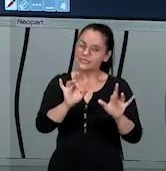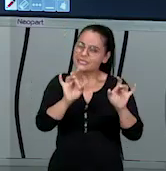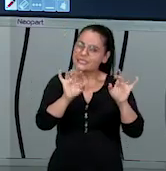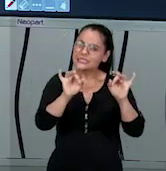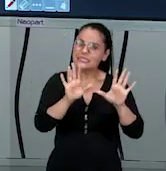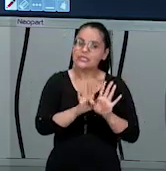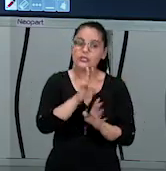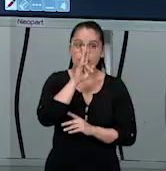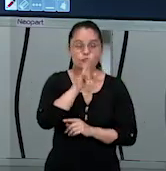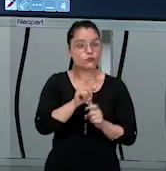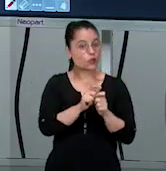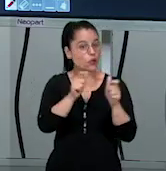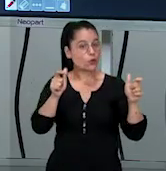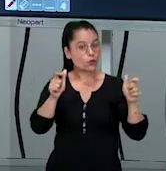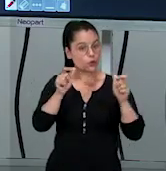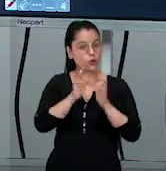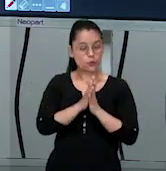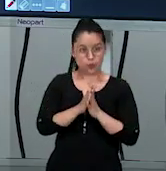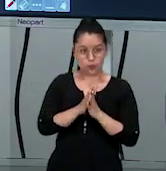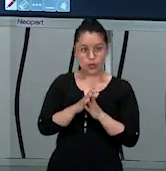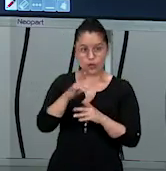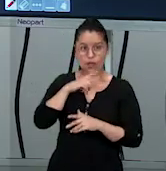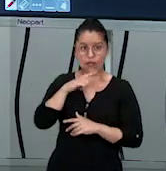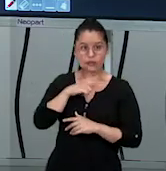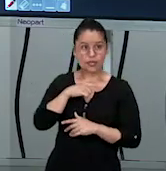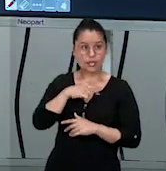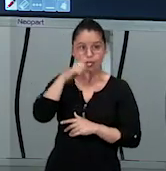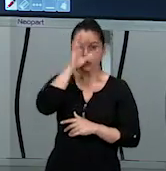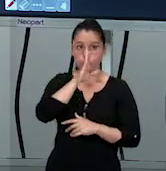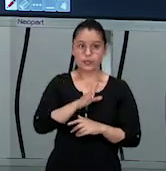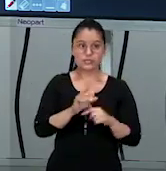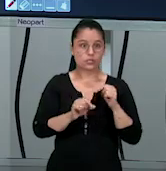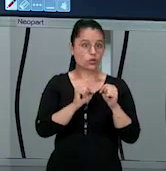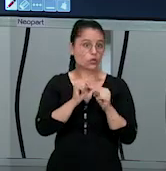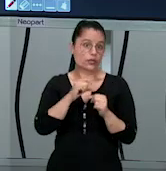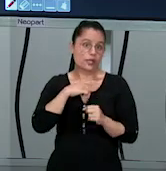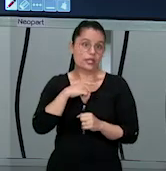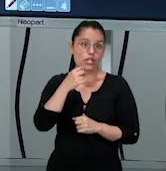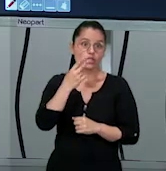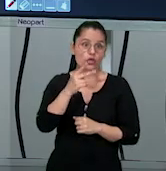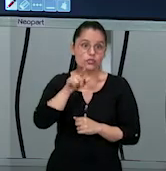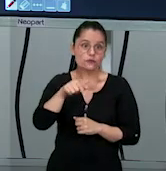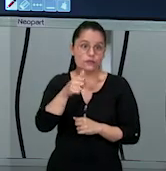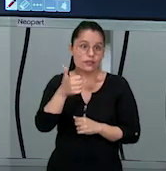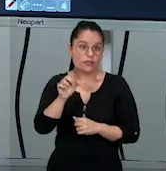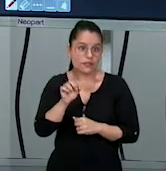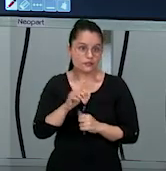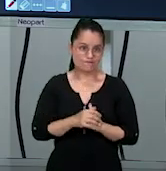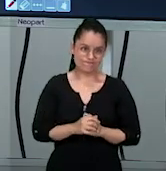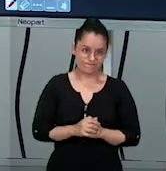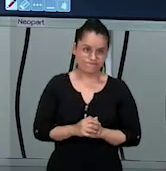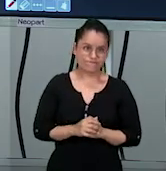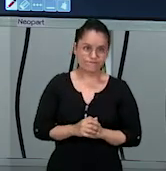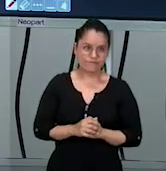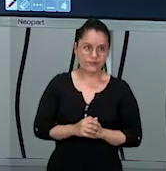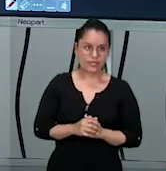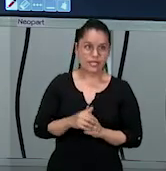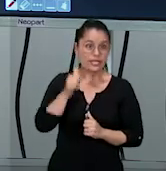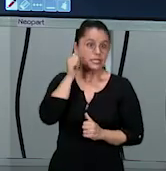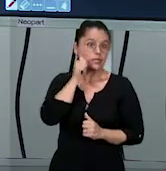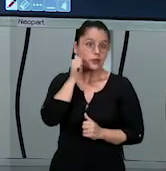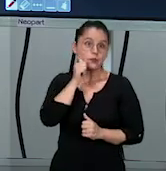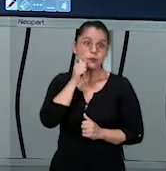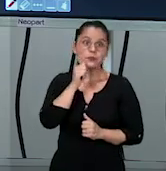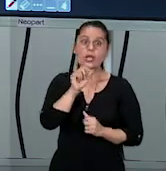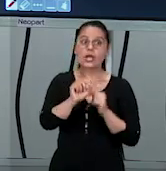Se a gente pegar, né, os maiores jogadores da seleção brasileira, o maior jogador da seleção brasileira tem dois metros e dez, enquanto a maior da seleção